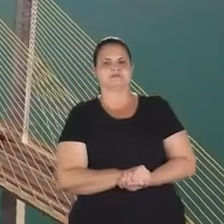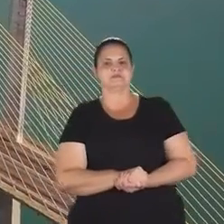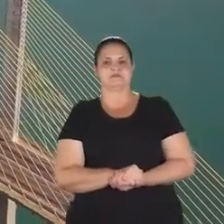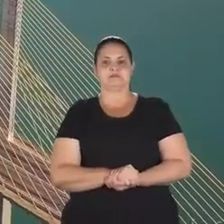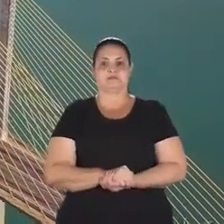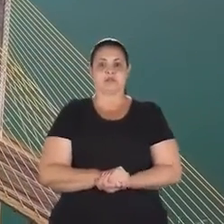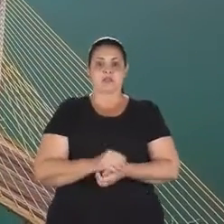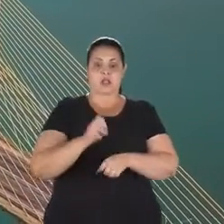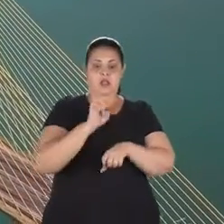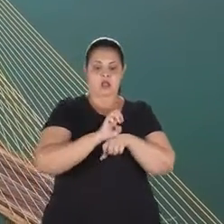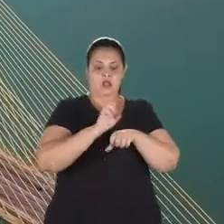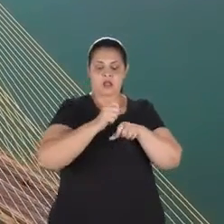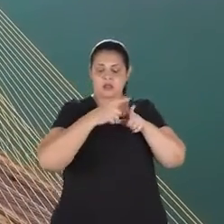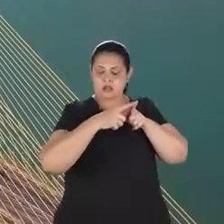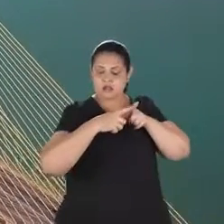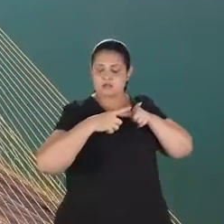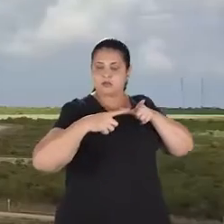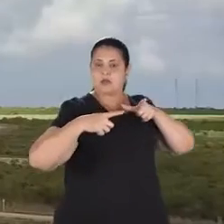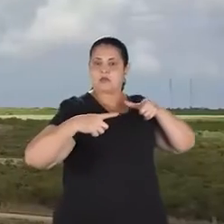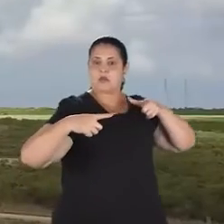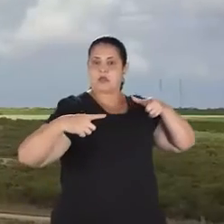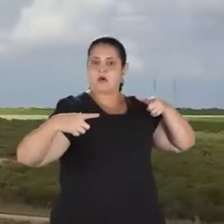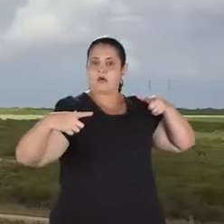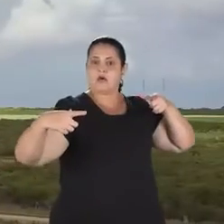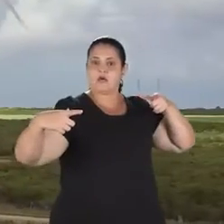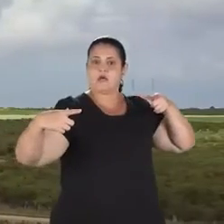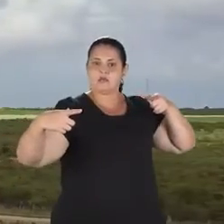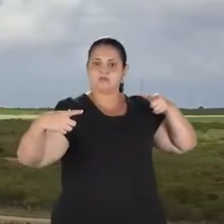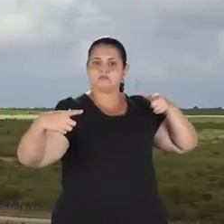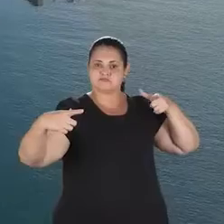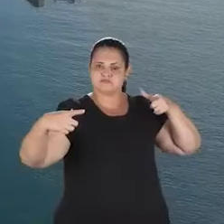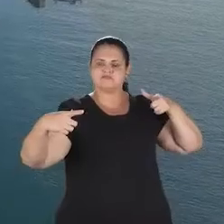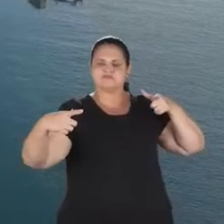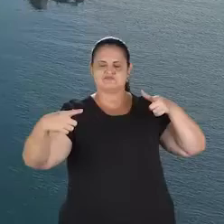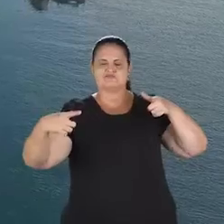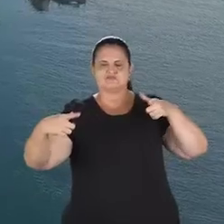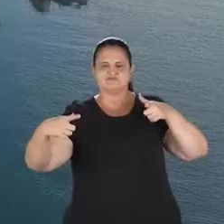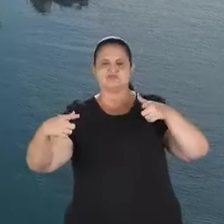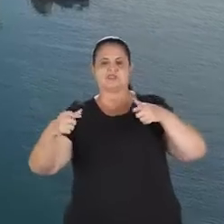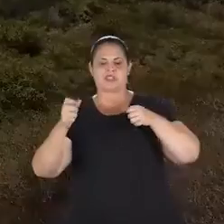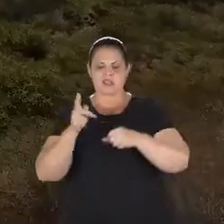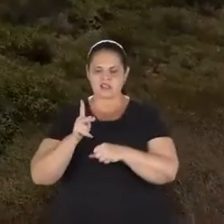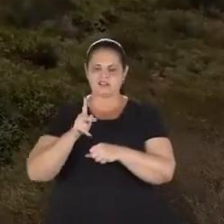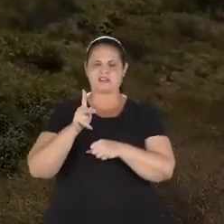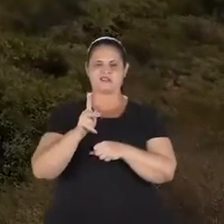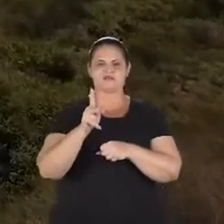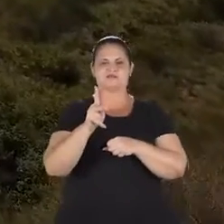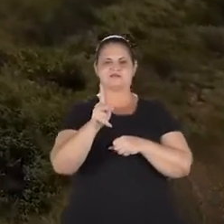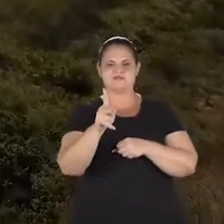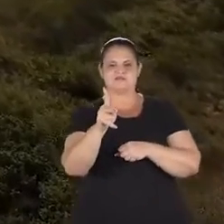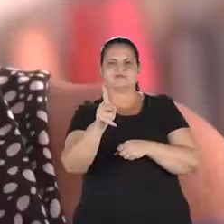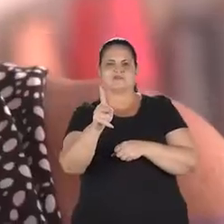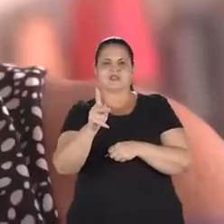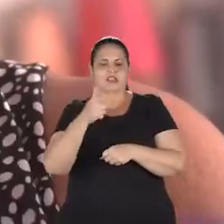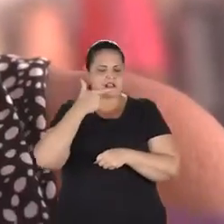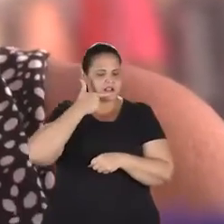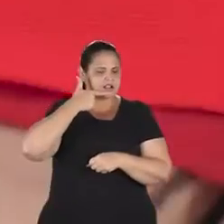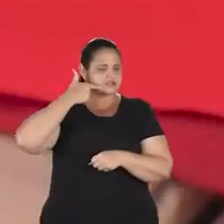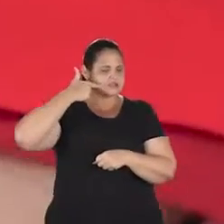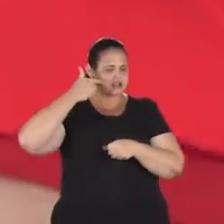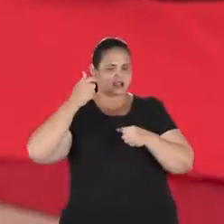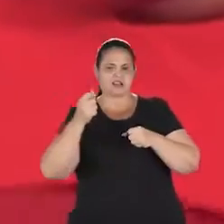Esse rio que já é grande ainda quer ficar maior E o seu norte é seguir em frente Pelo